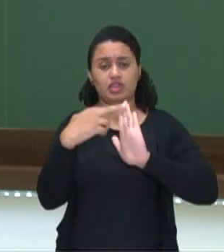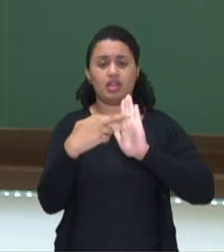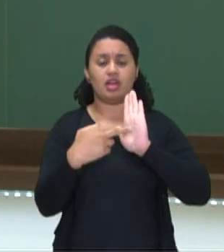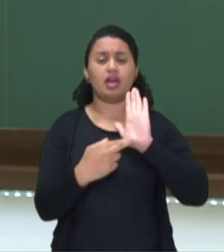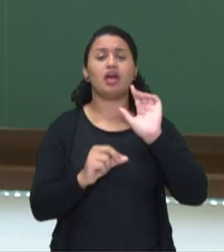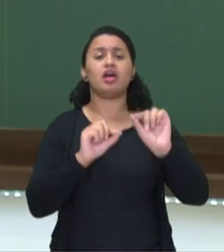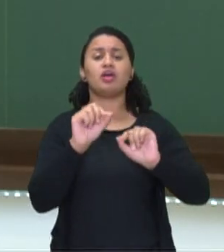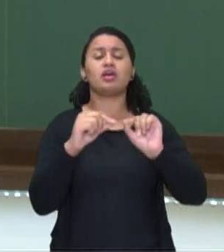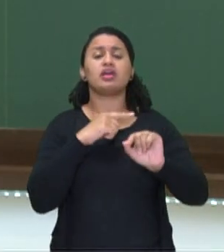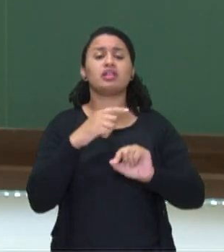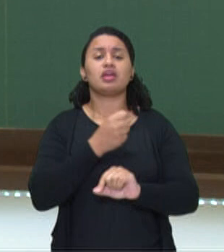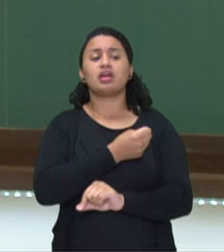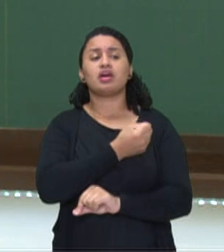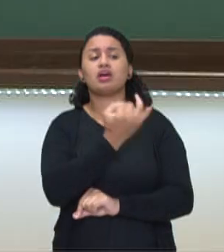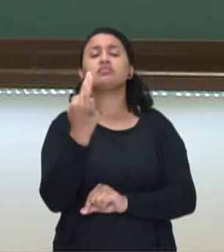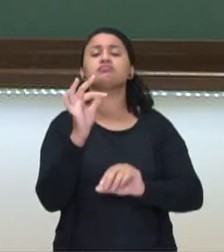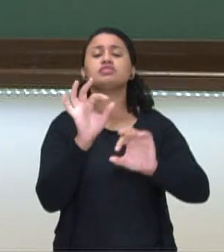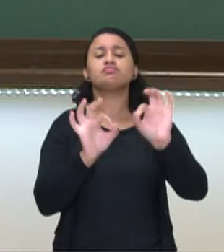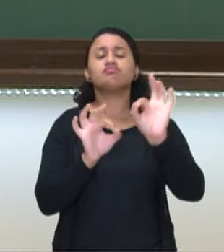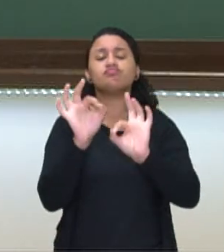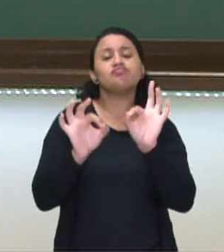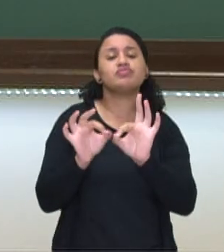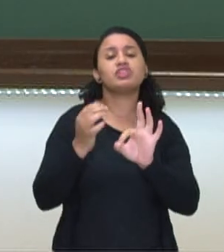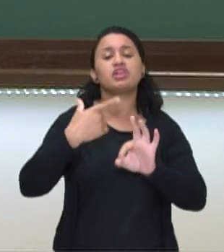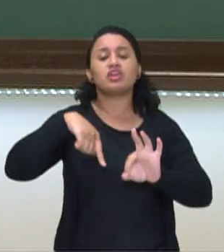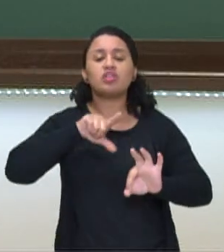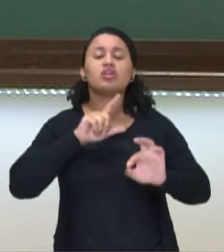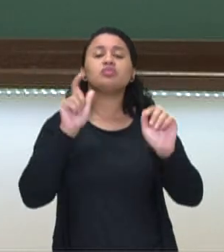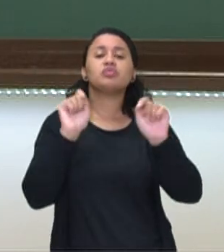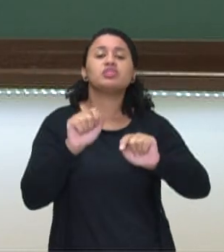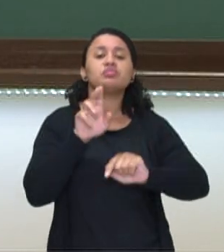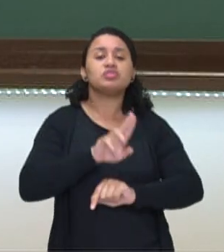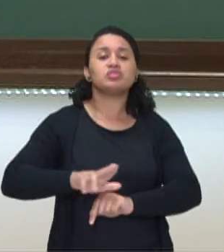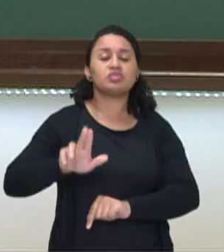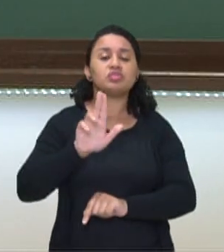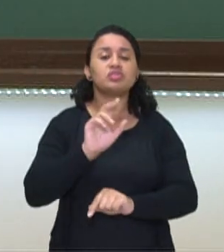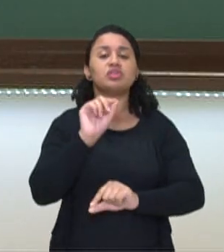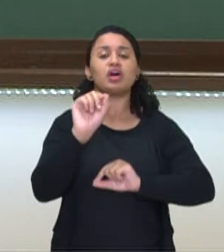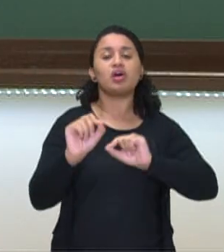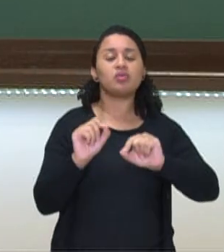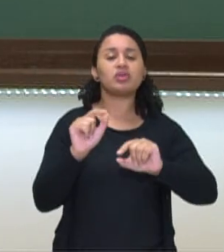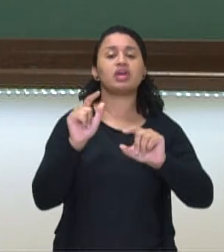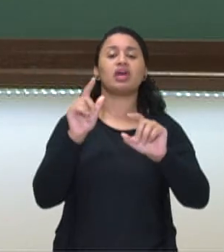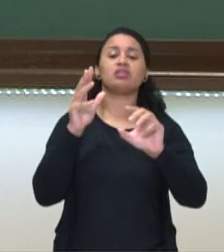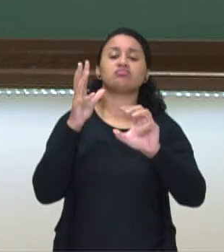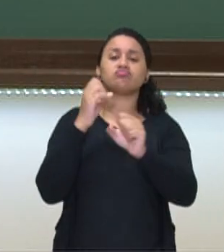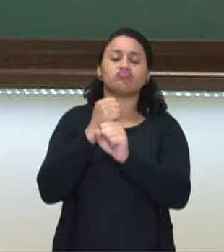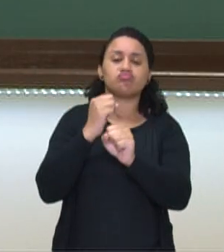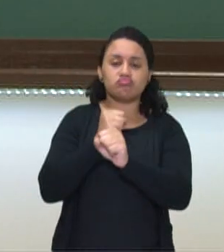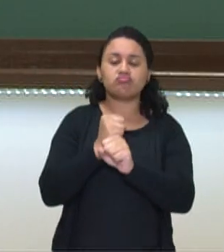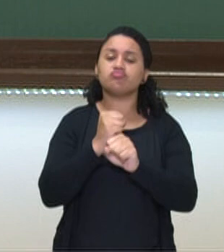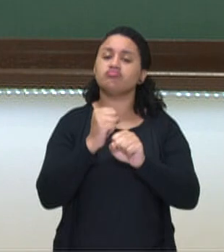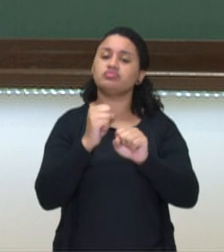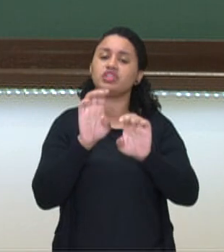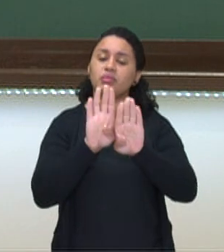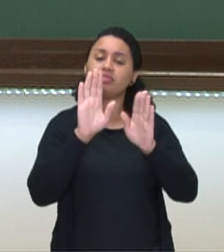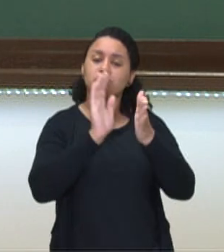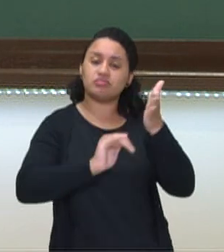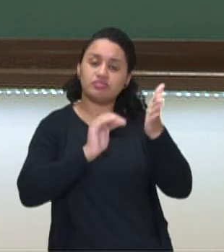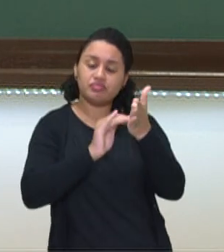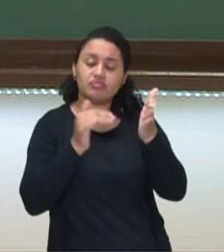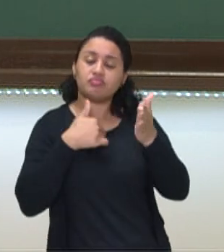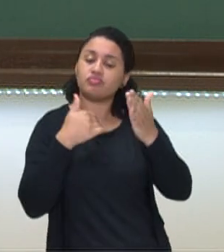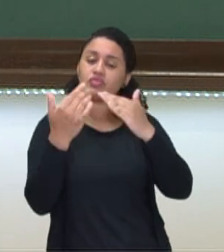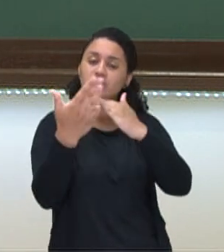são algumas coisinhas assim que a gente pode usar na adição, na subtração, nas operações que